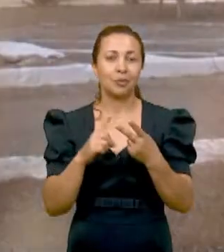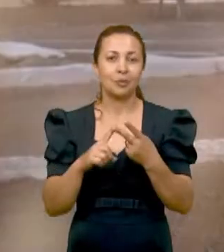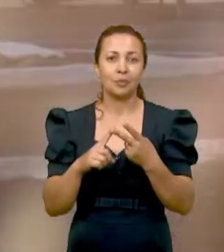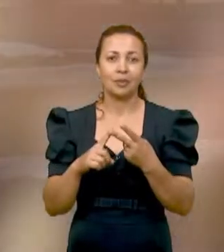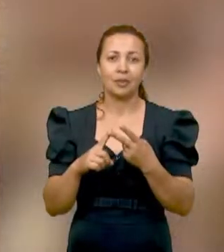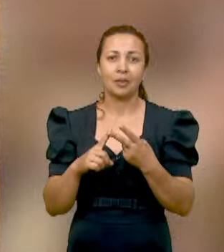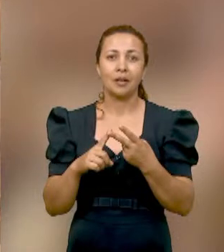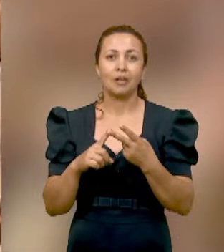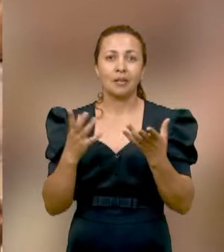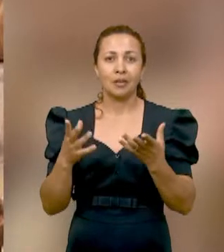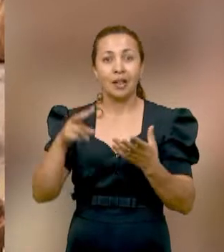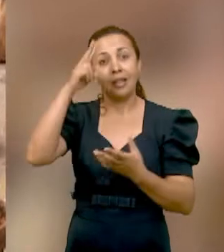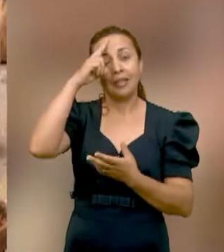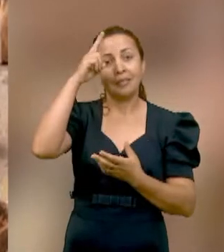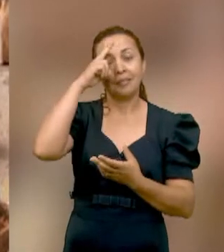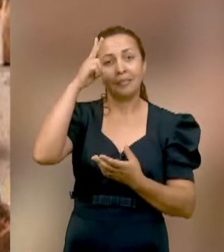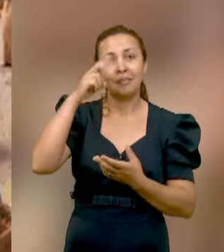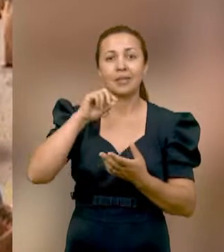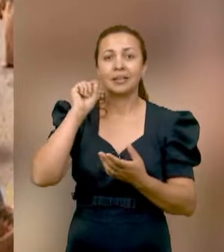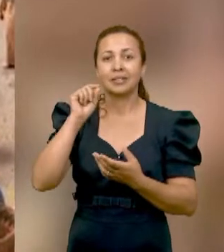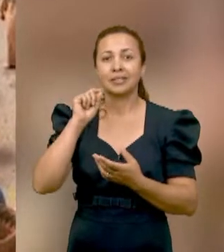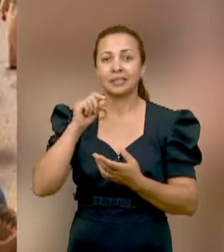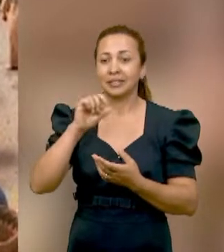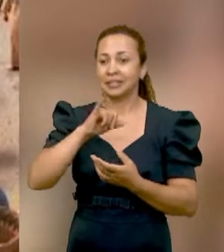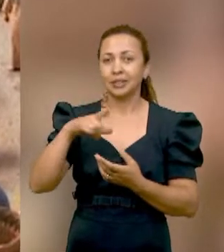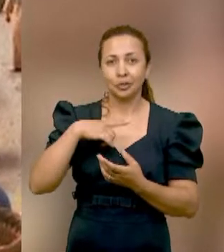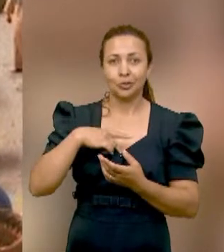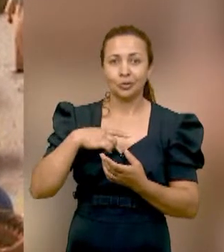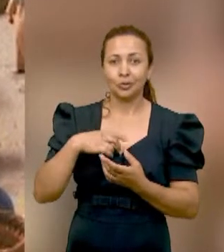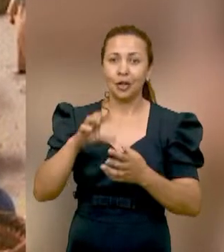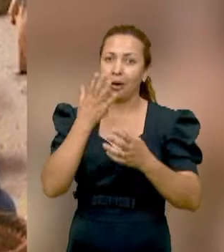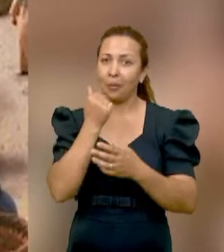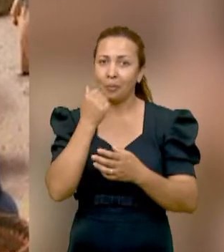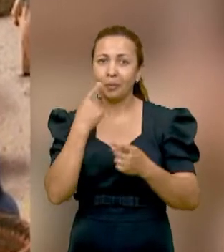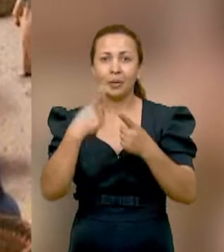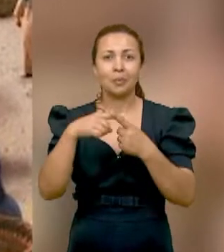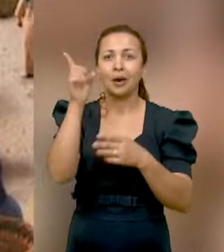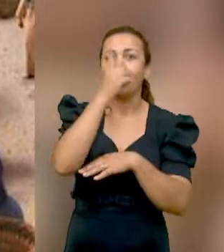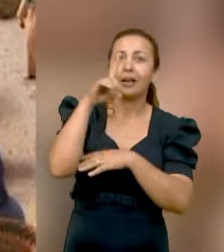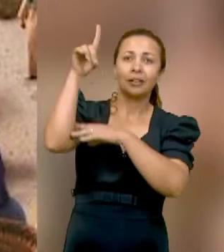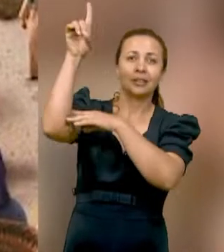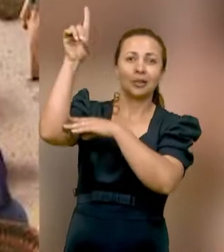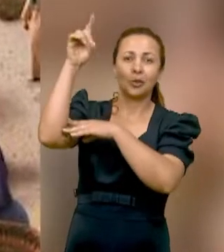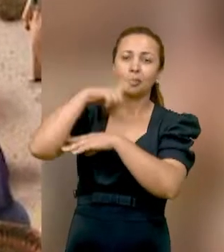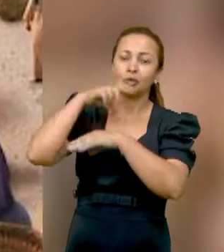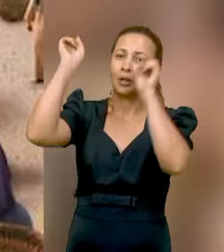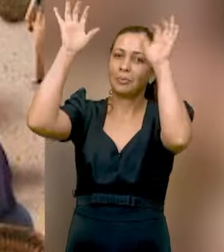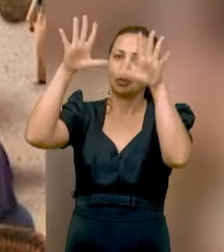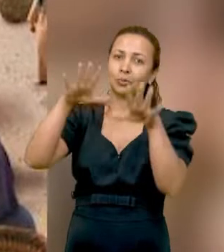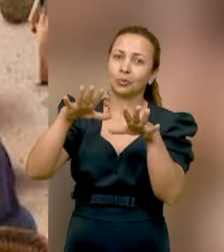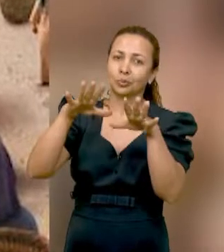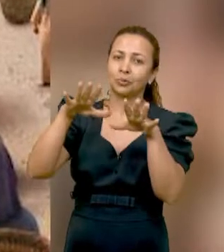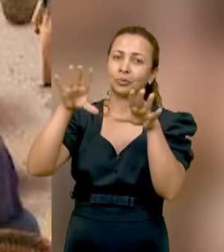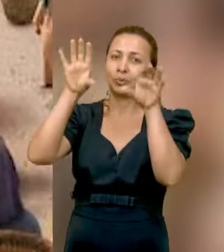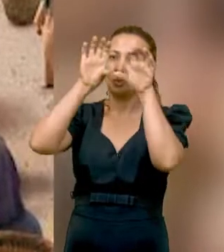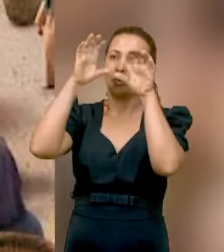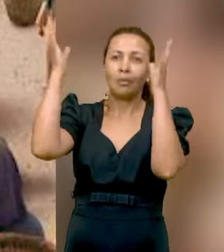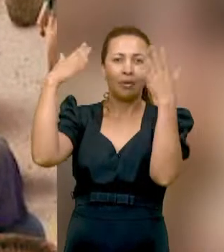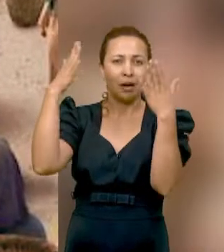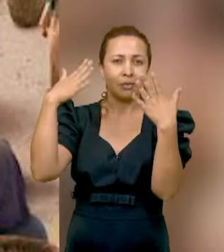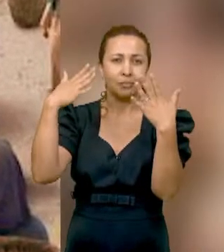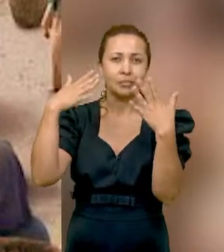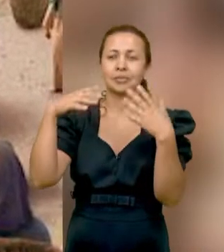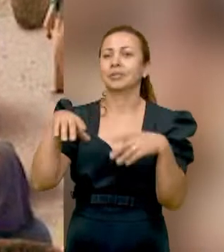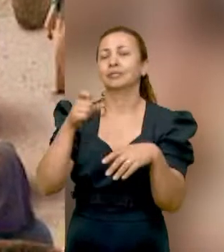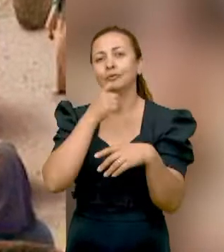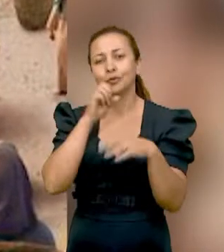que essas festas eram ocorridas durante os períodos de safras, né? Esses agricultores deveriam celebrar,